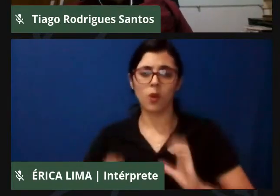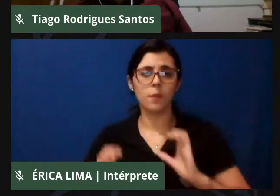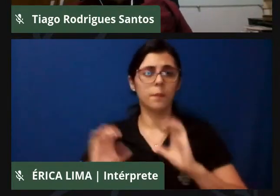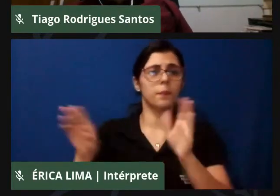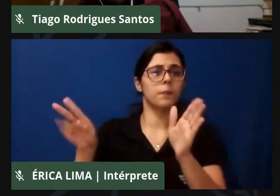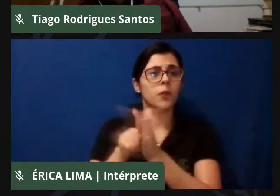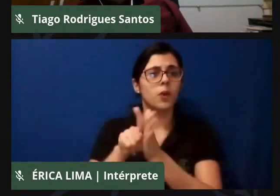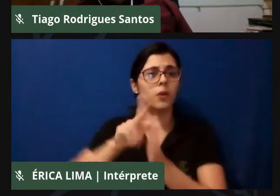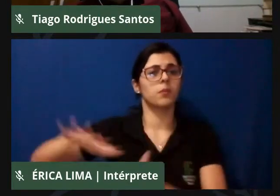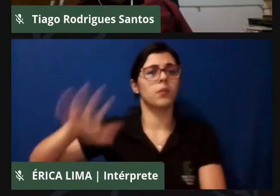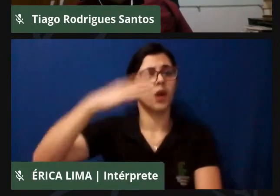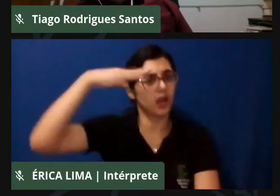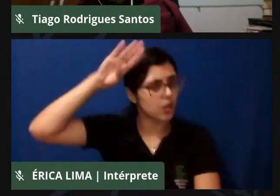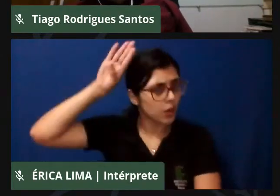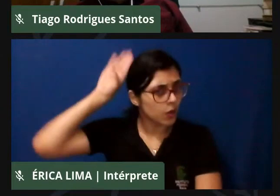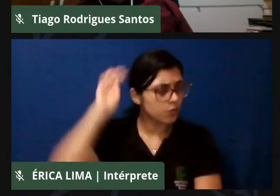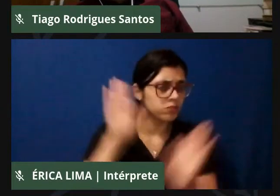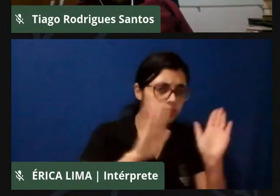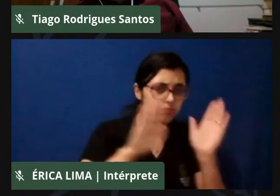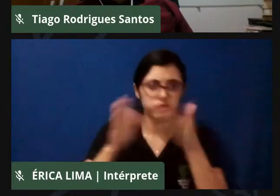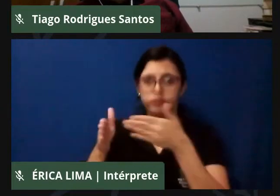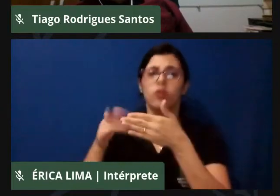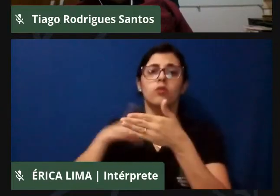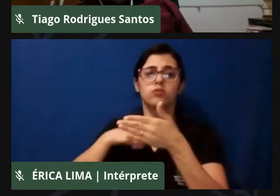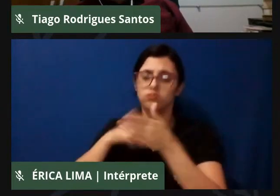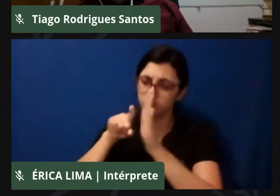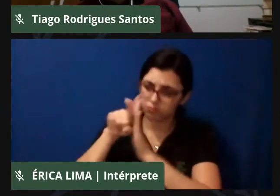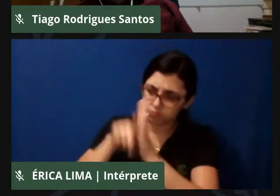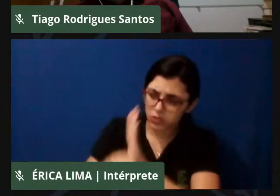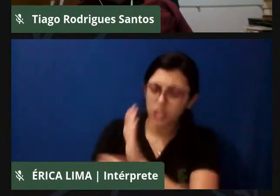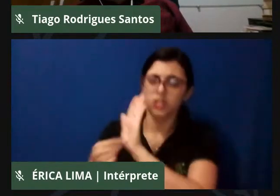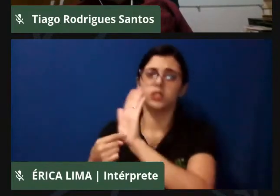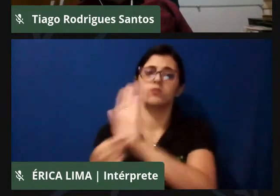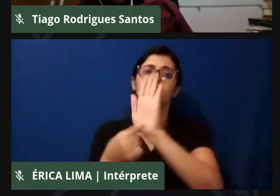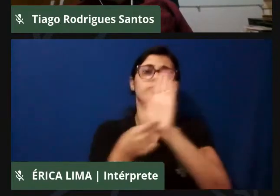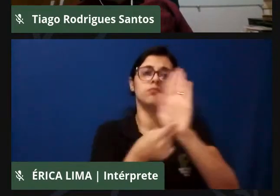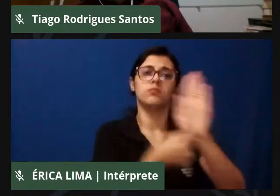para a pesquisa, né? E de mostrar as nossas